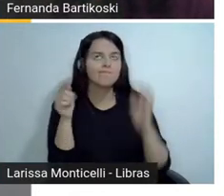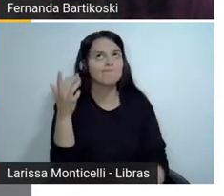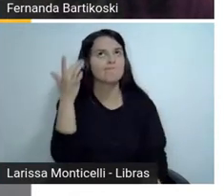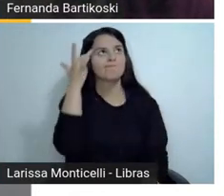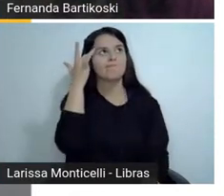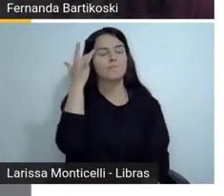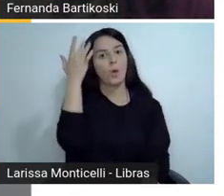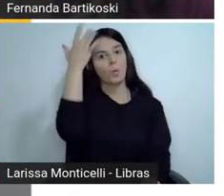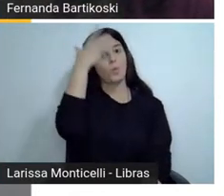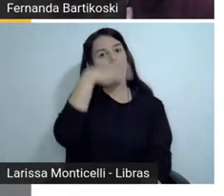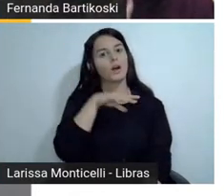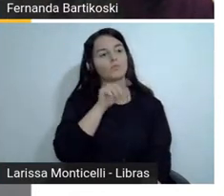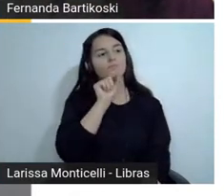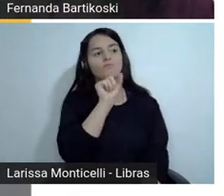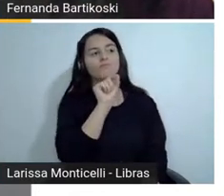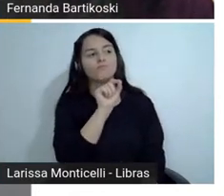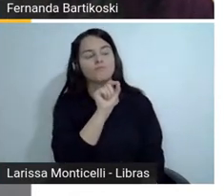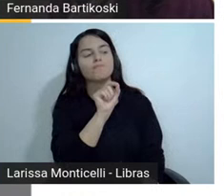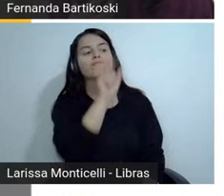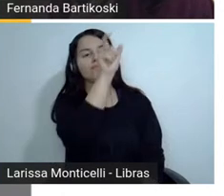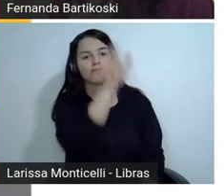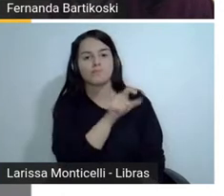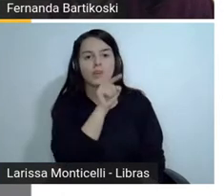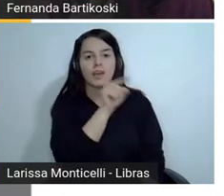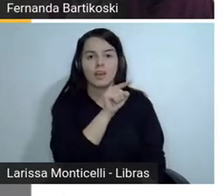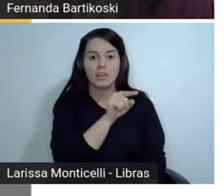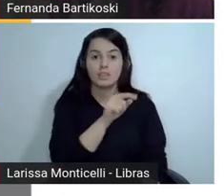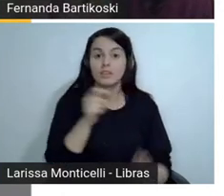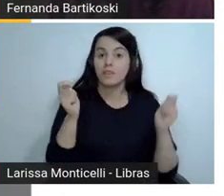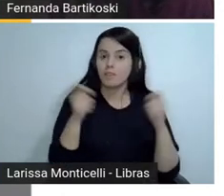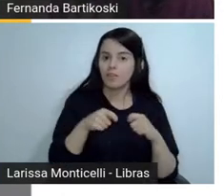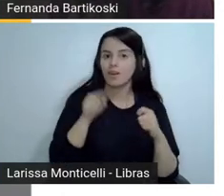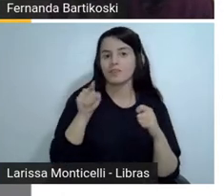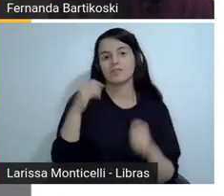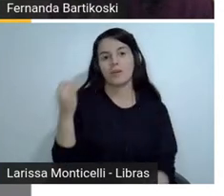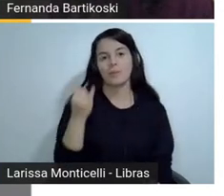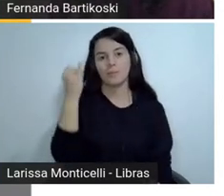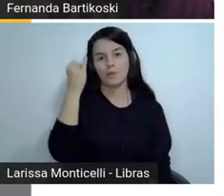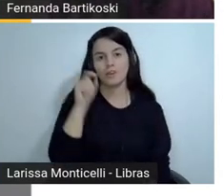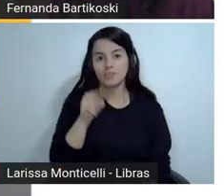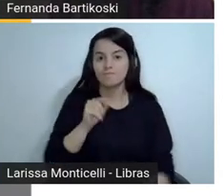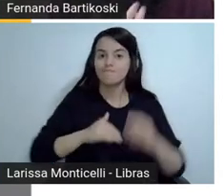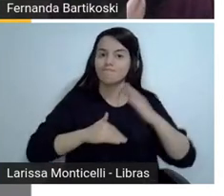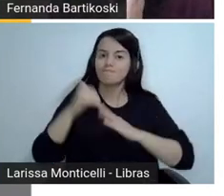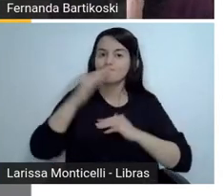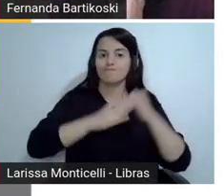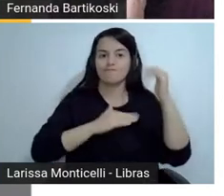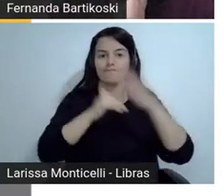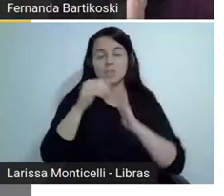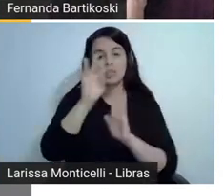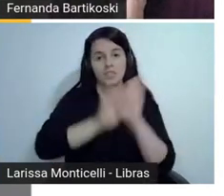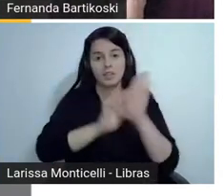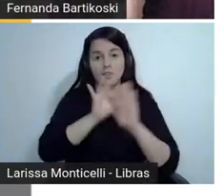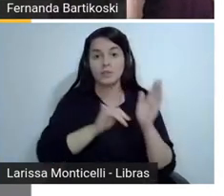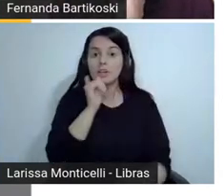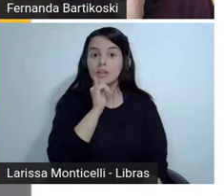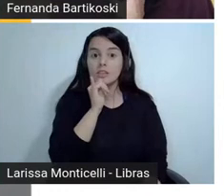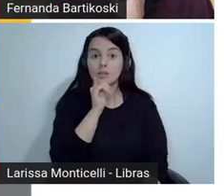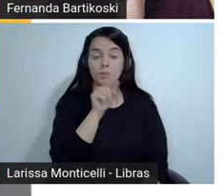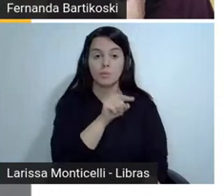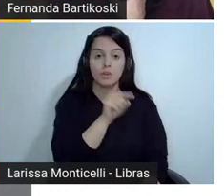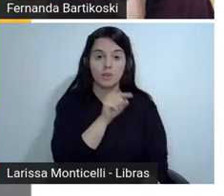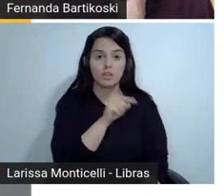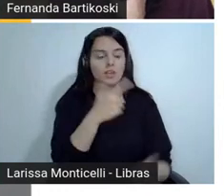a construção do texto. Ninguém lê uma narrativa de detetive sem prestar atenção, né? Esse é o primeiro, é o primeiro